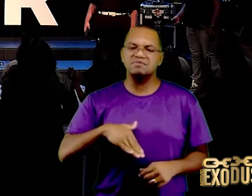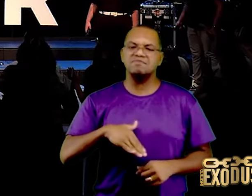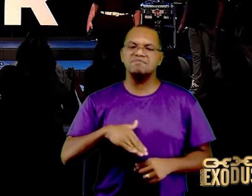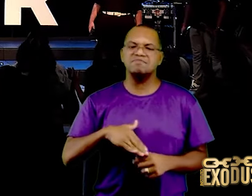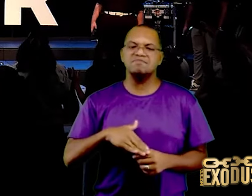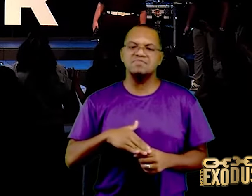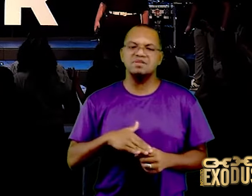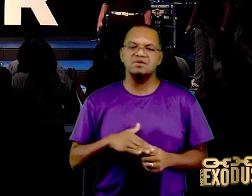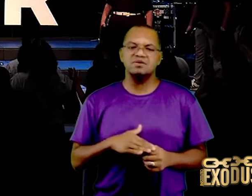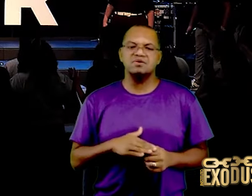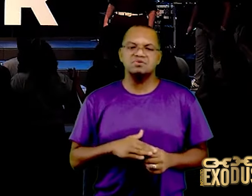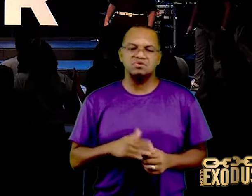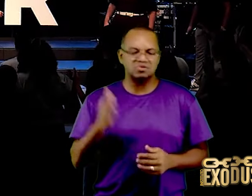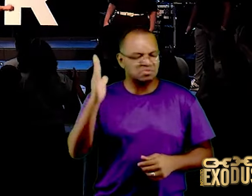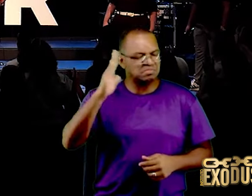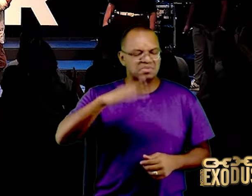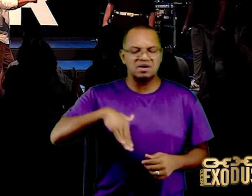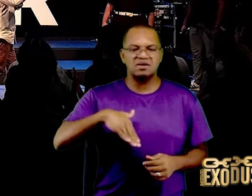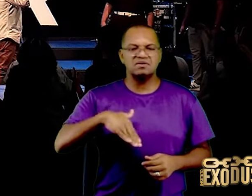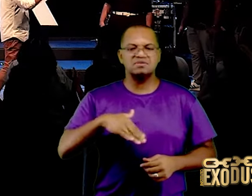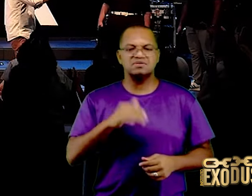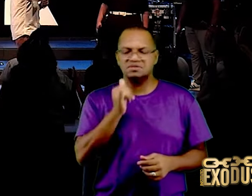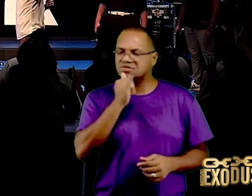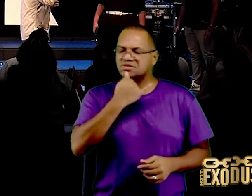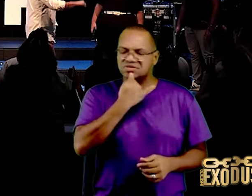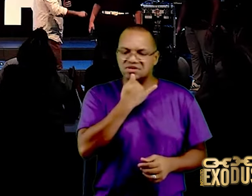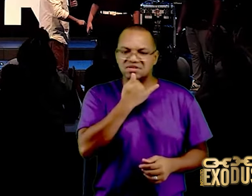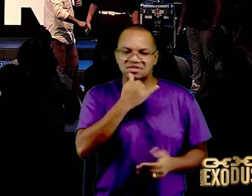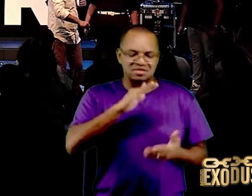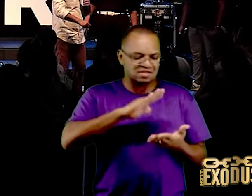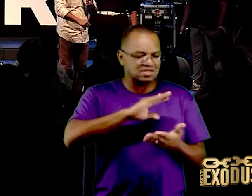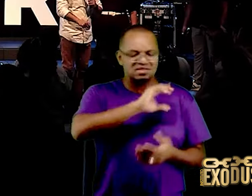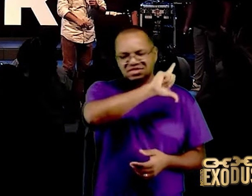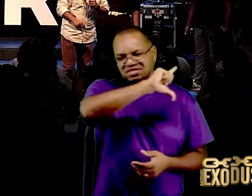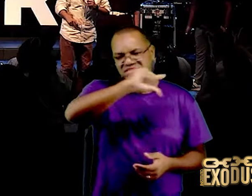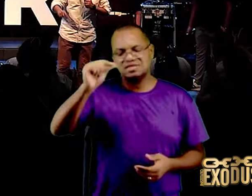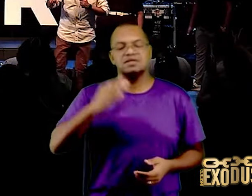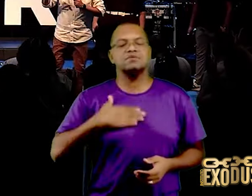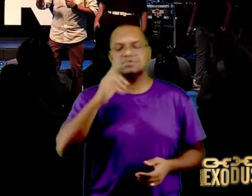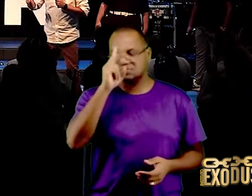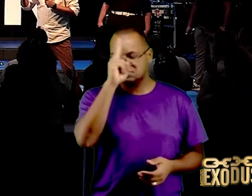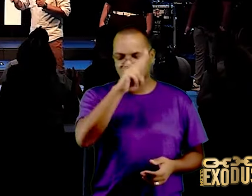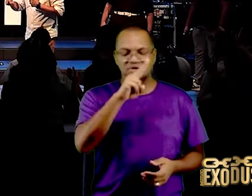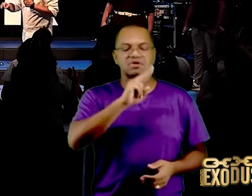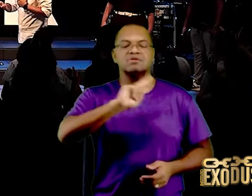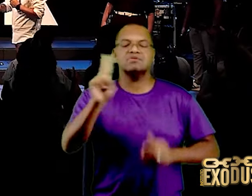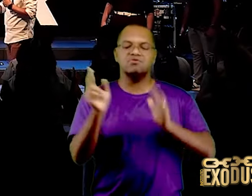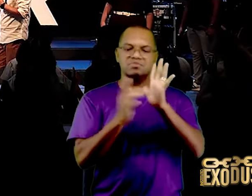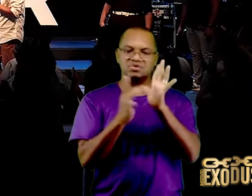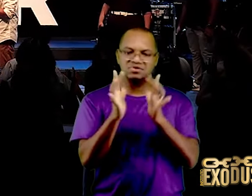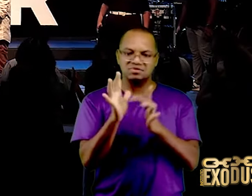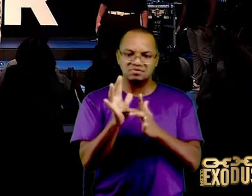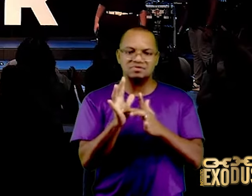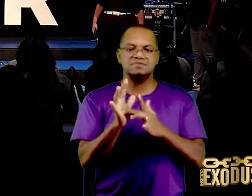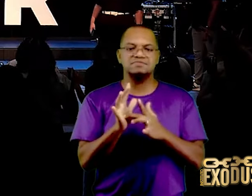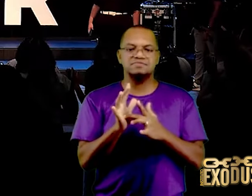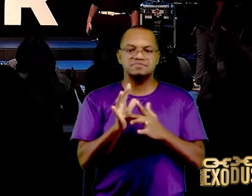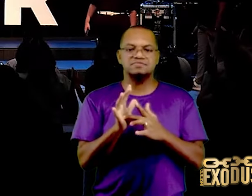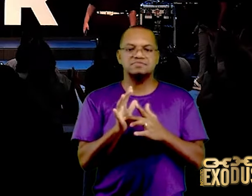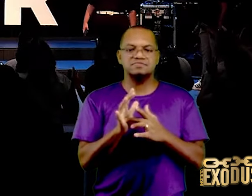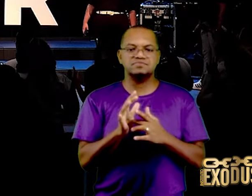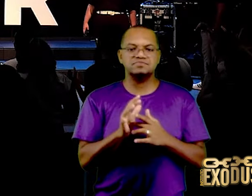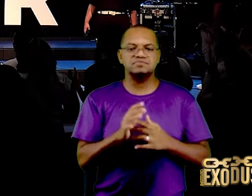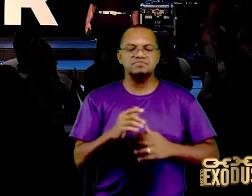desgraça, sai da minha história, em nome de Jesus, eu